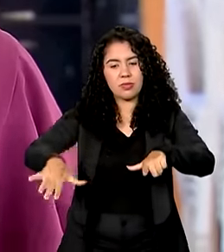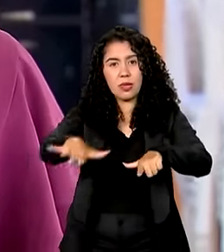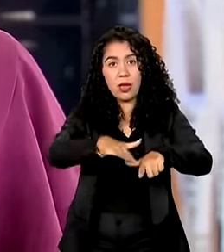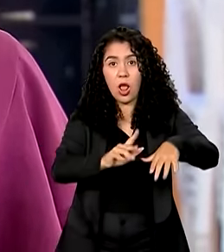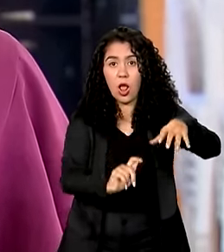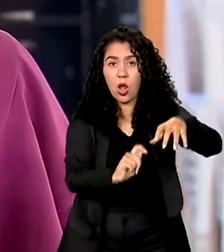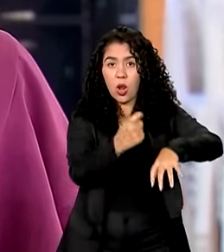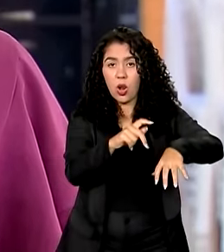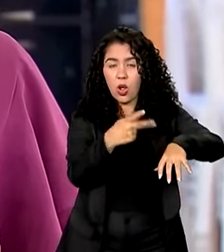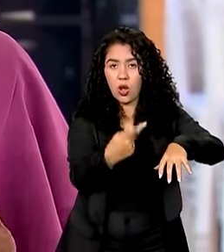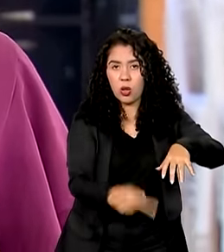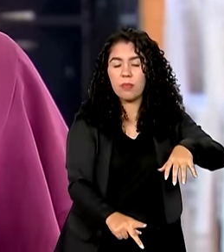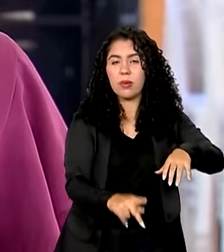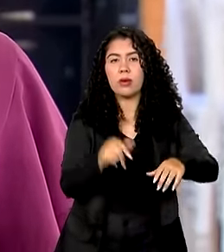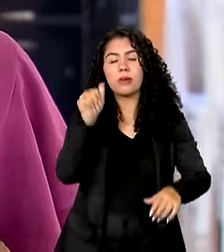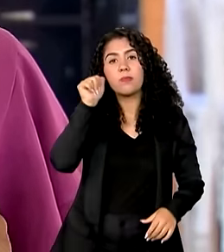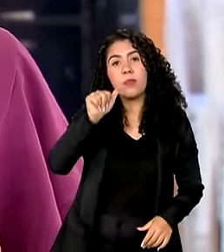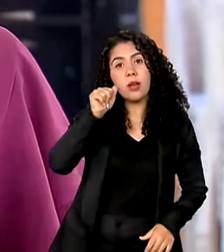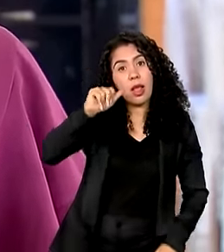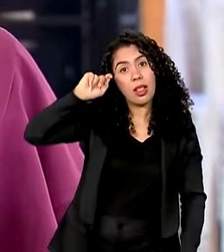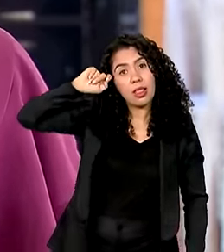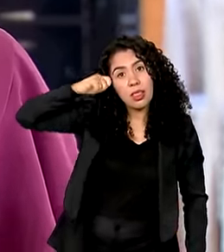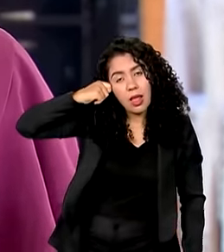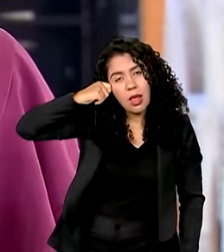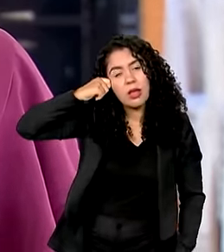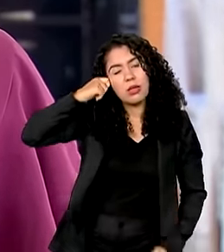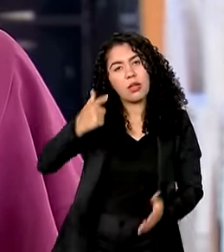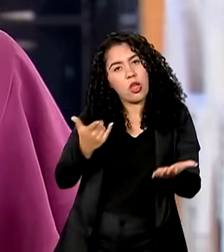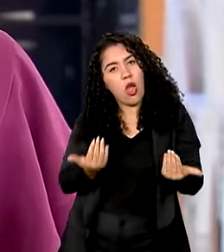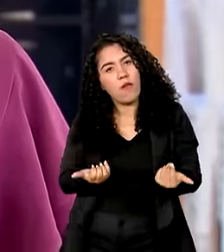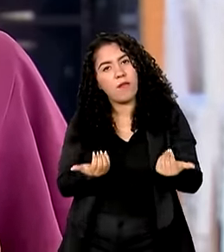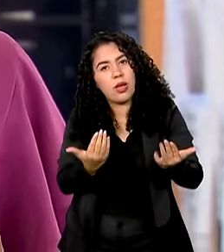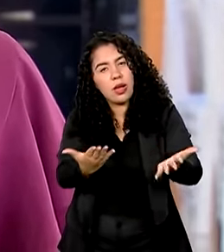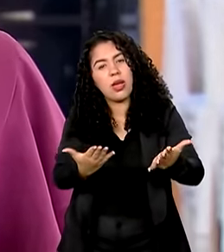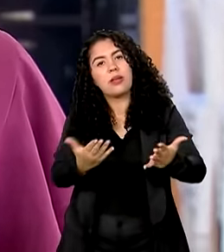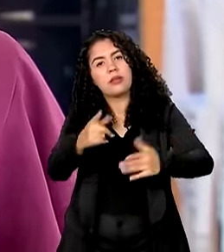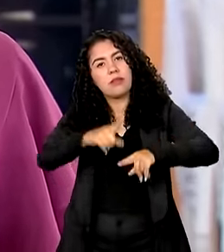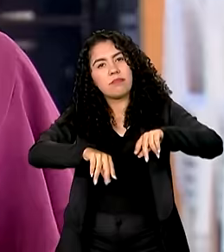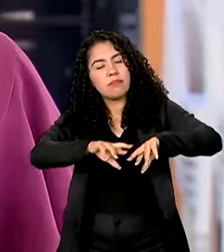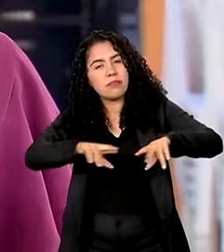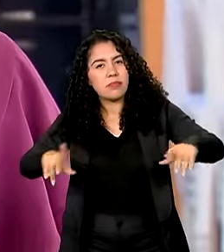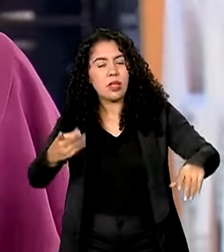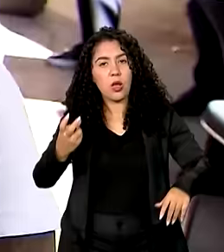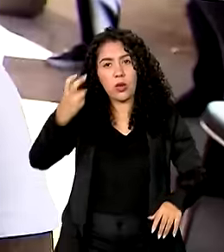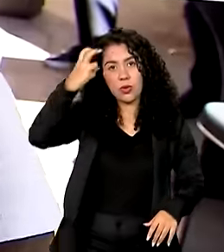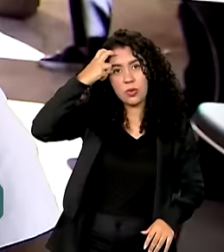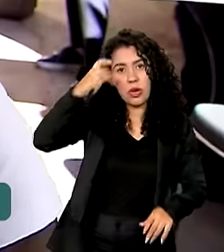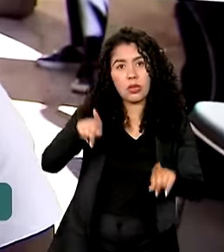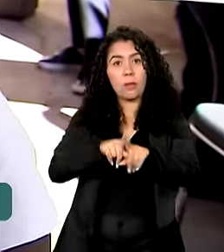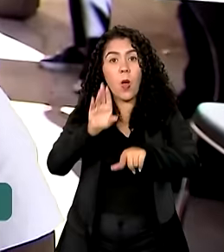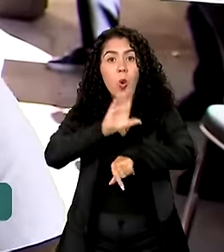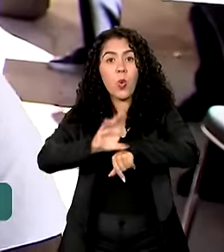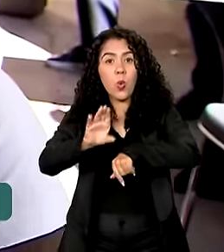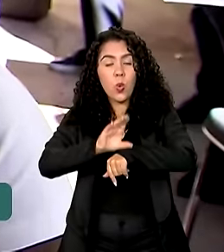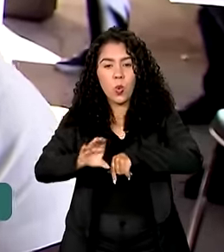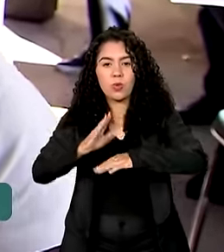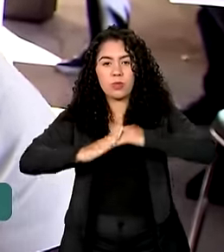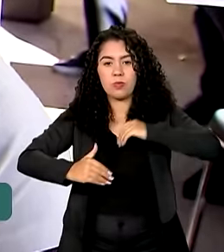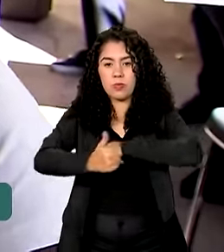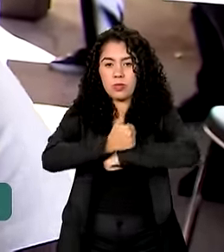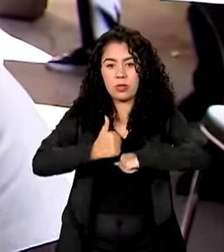urbano idealizado por mulheres negras, que oferece atividades culturais e cursos profissionalizantes. A gente nasce pela